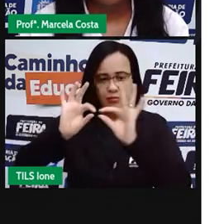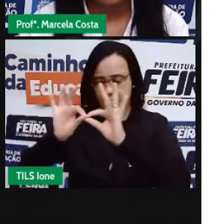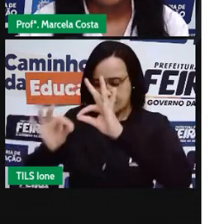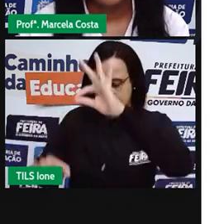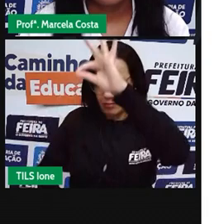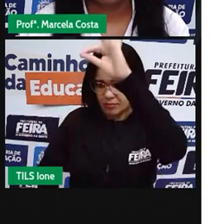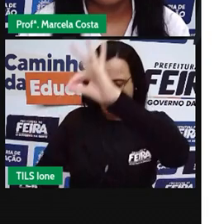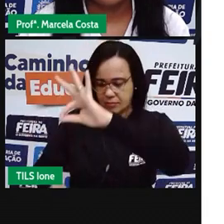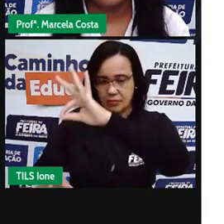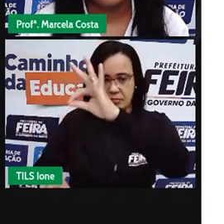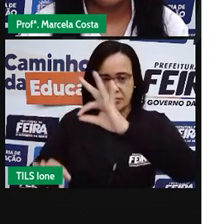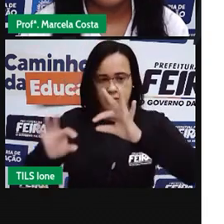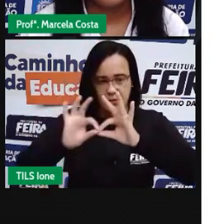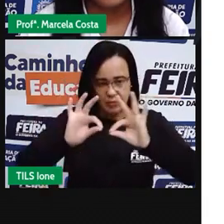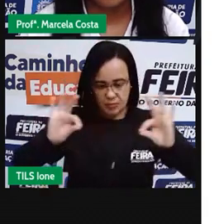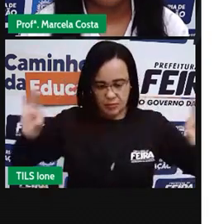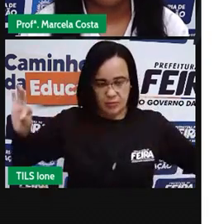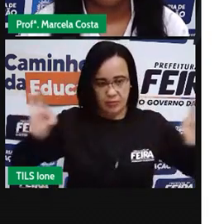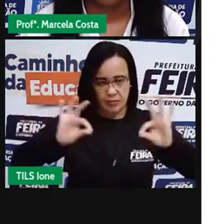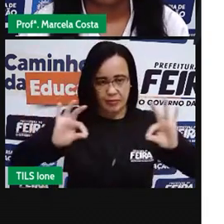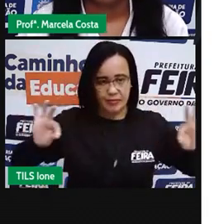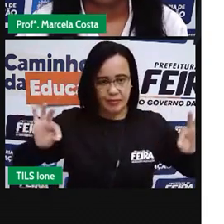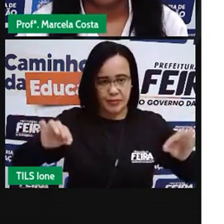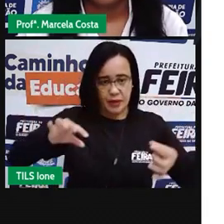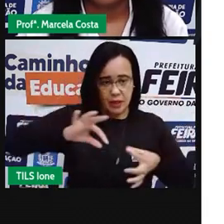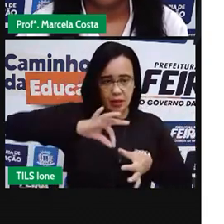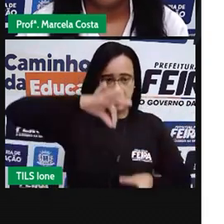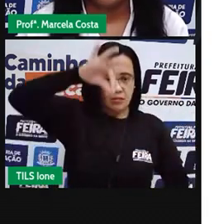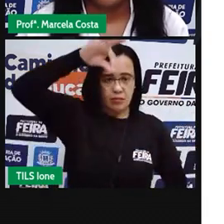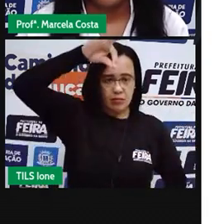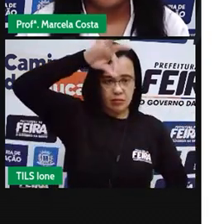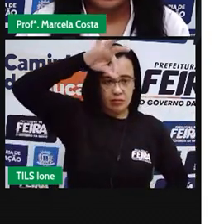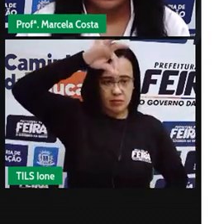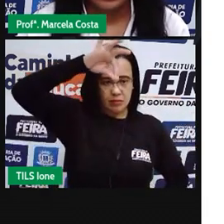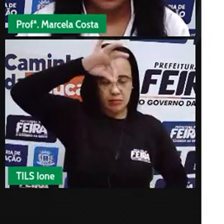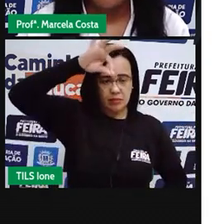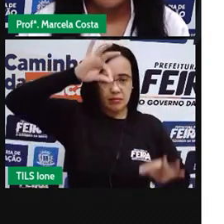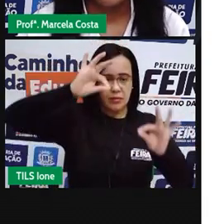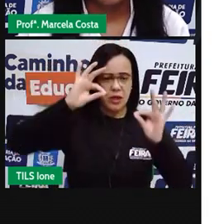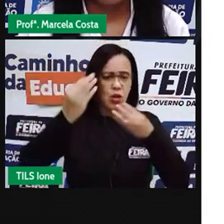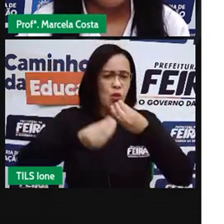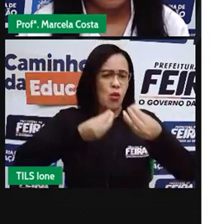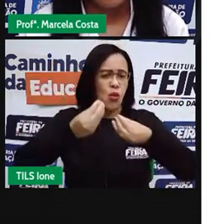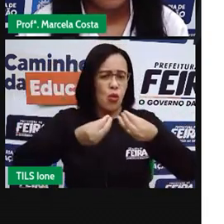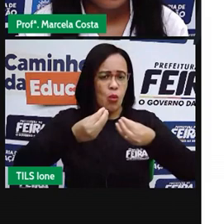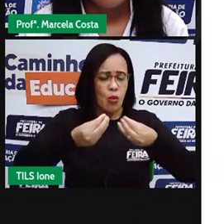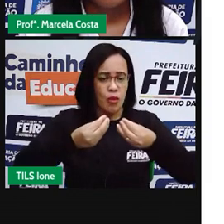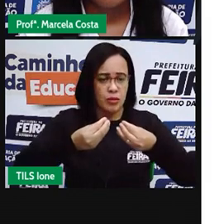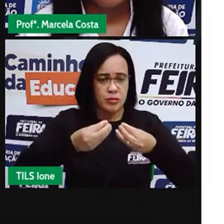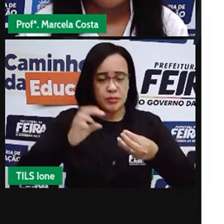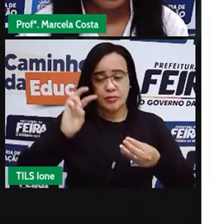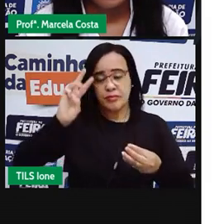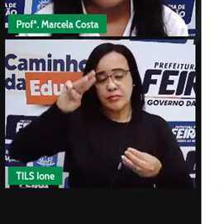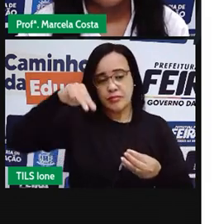onde ela vai ter ali a extensão usando ali com medida os metros.